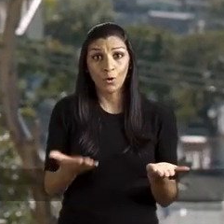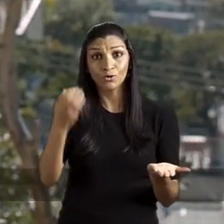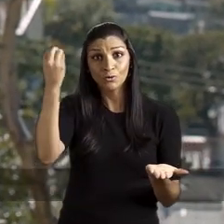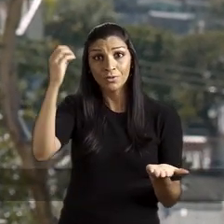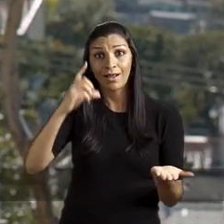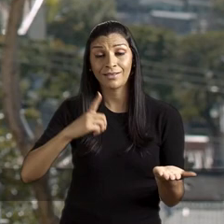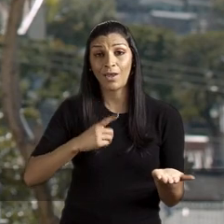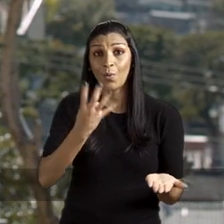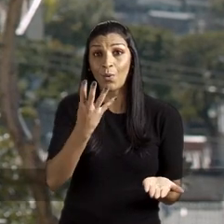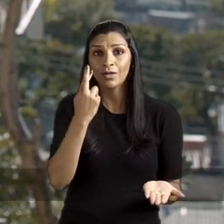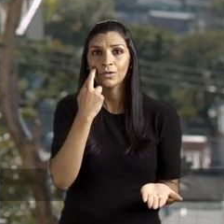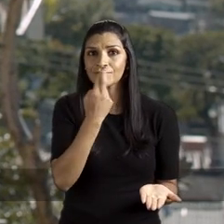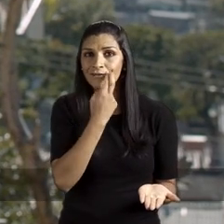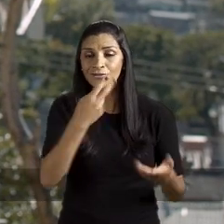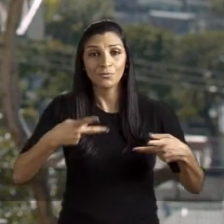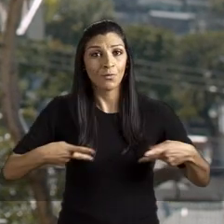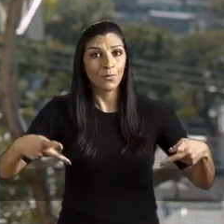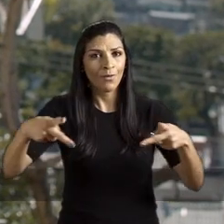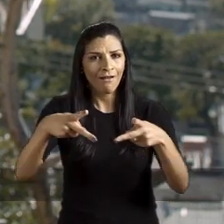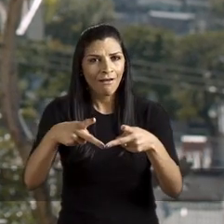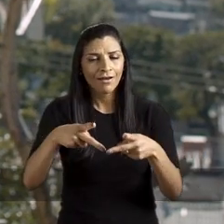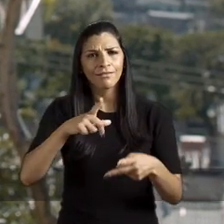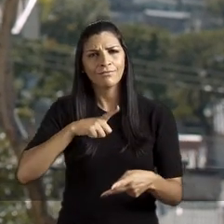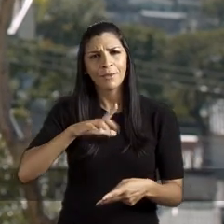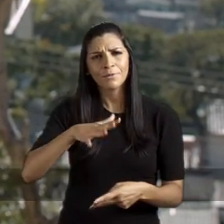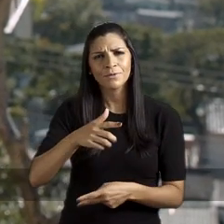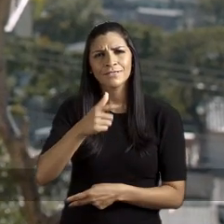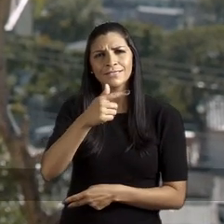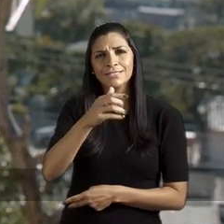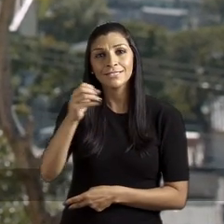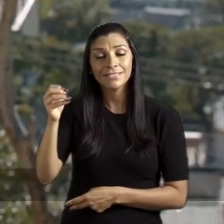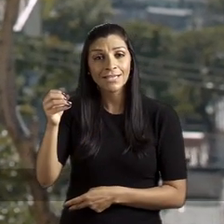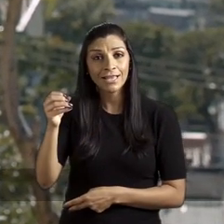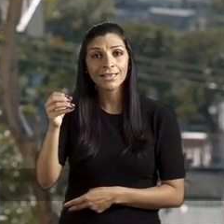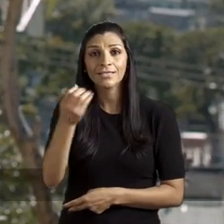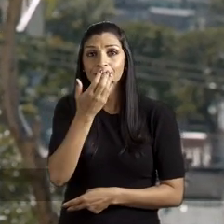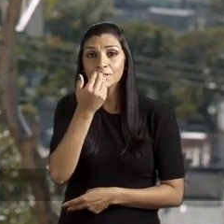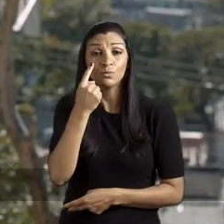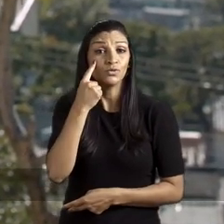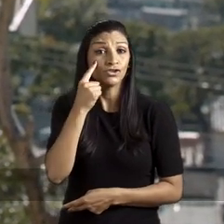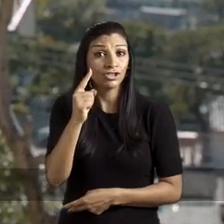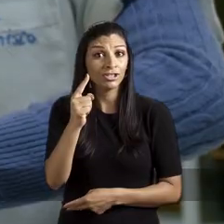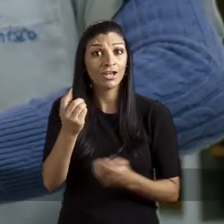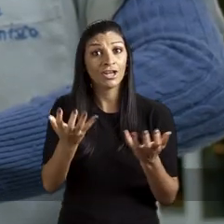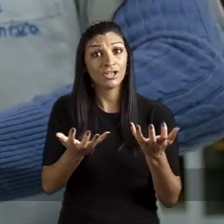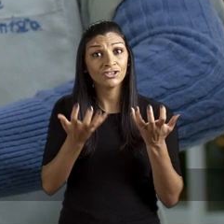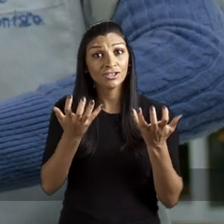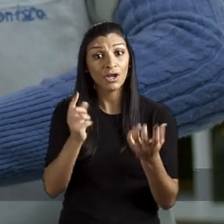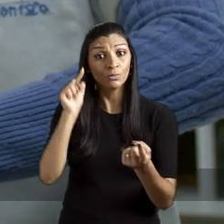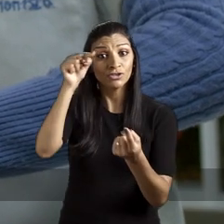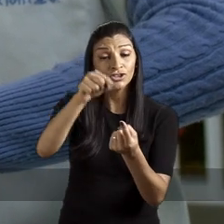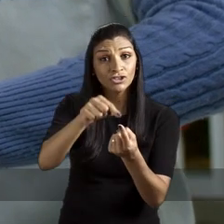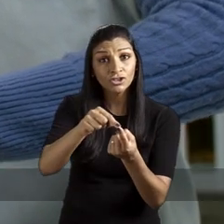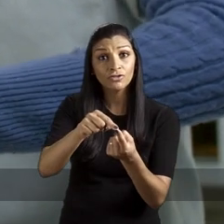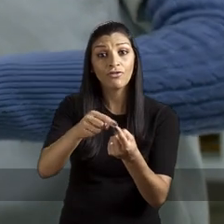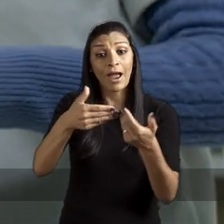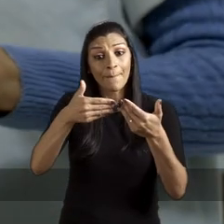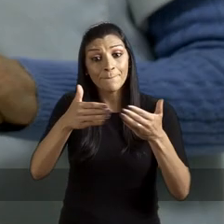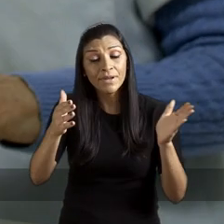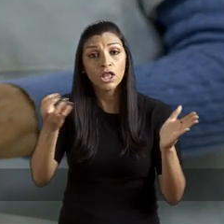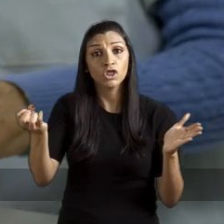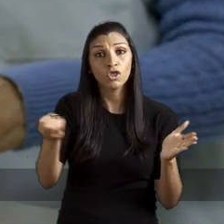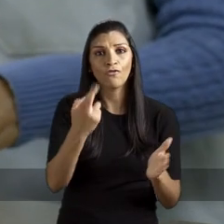Hoje, Porto Alegre tem só quatro restaurantes populares que servem 700 refeições diárias. Nossa meta é abrir